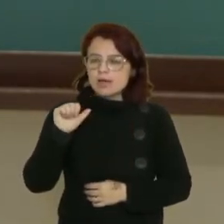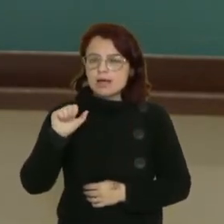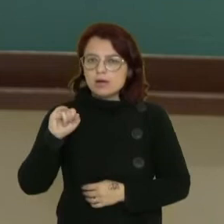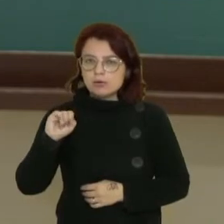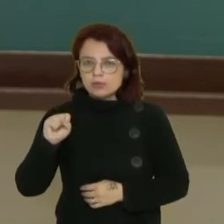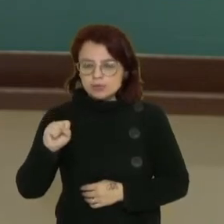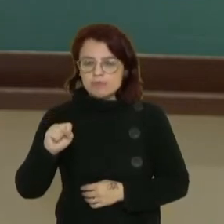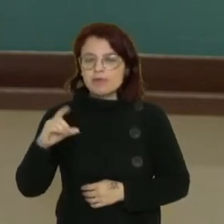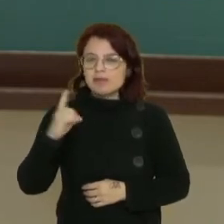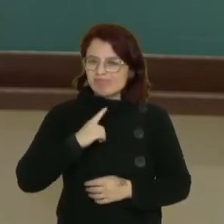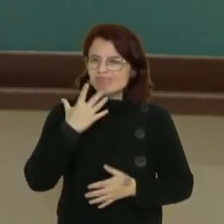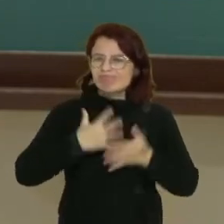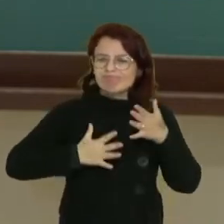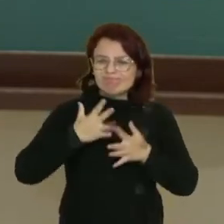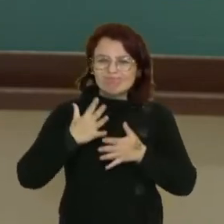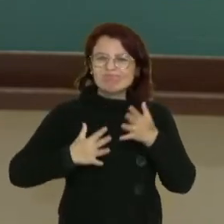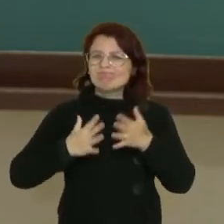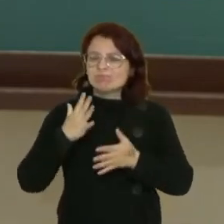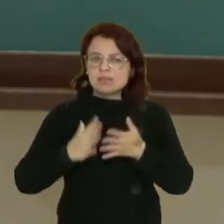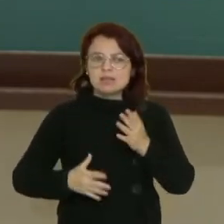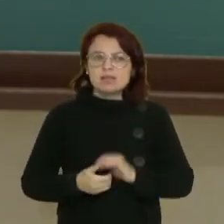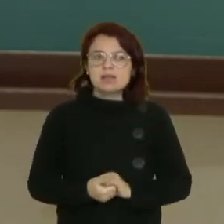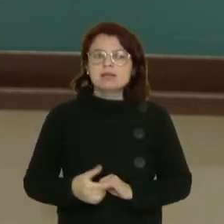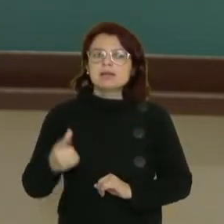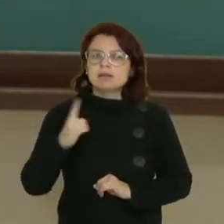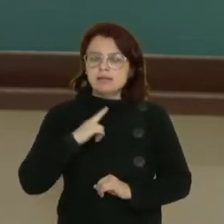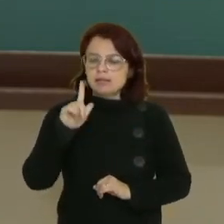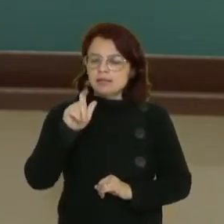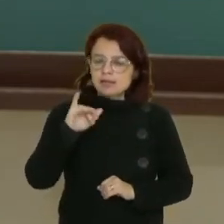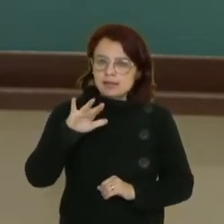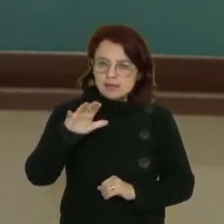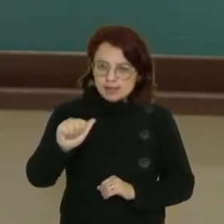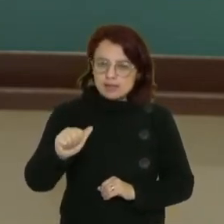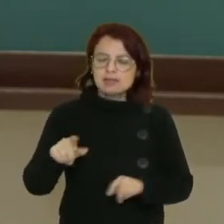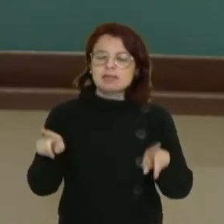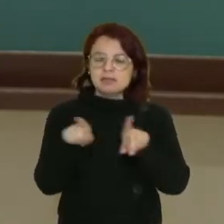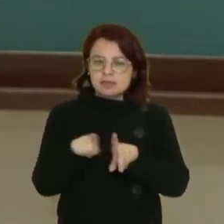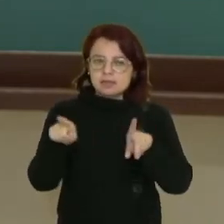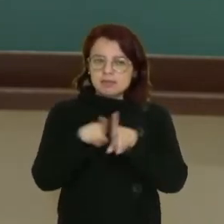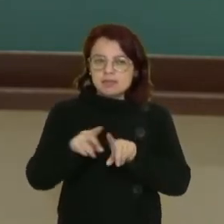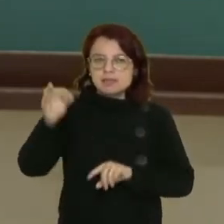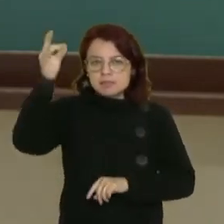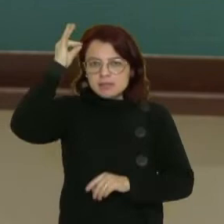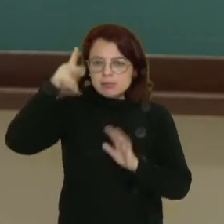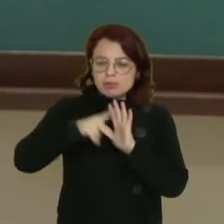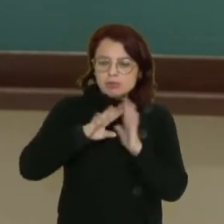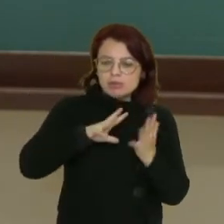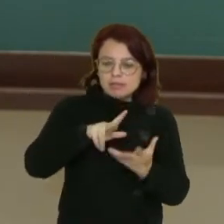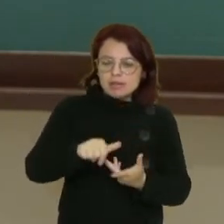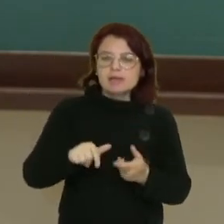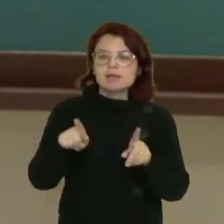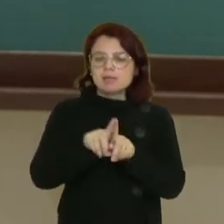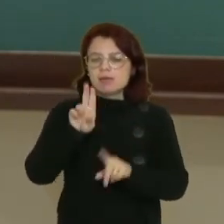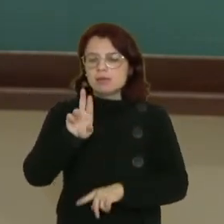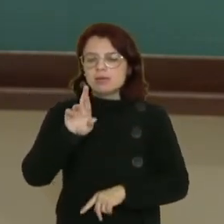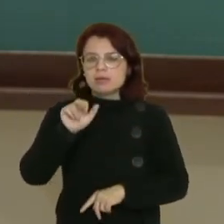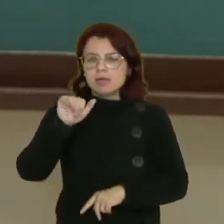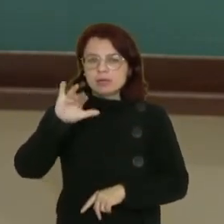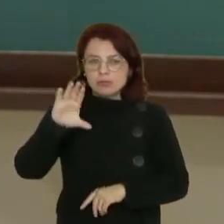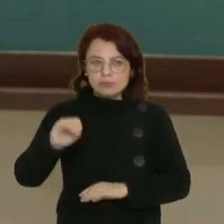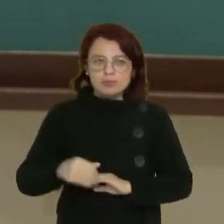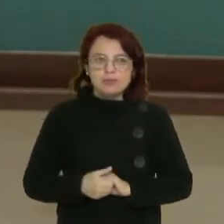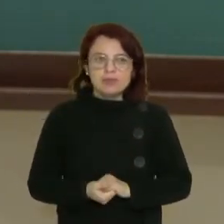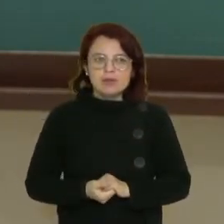desorganizada. A partir do caos, surgiu Gaia, o próprio espírito da Terra, e Urano, o espírito do Céu.